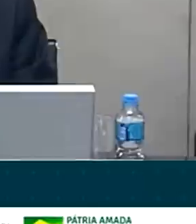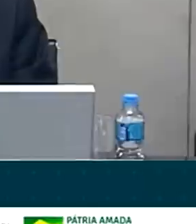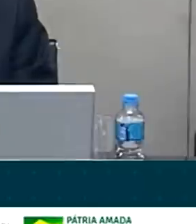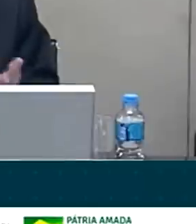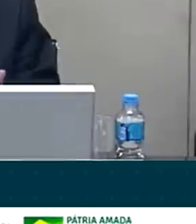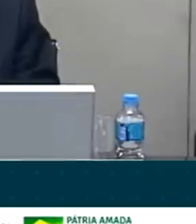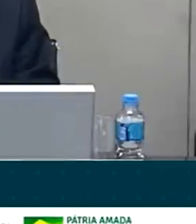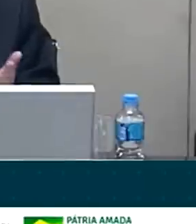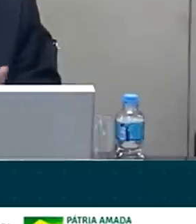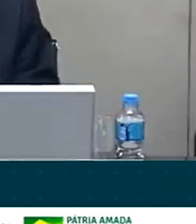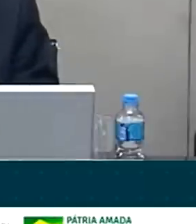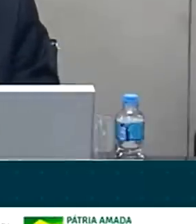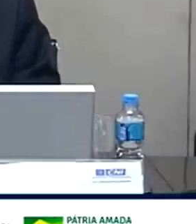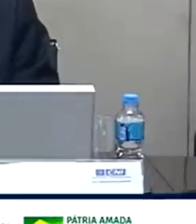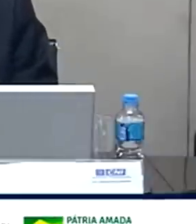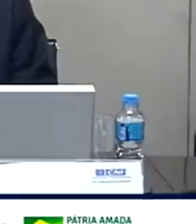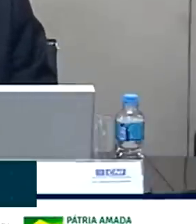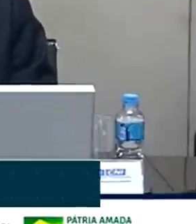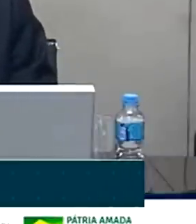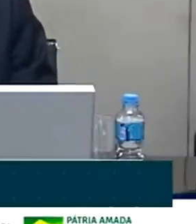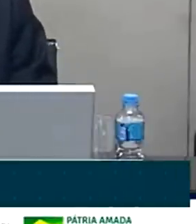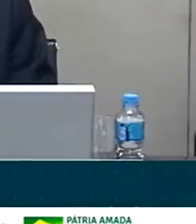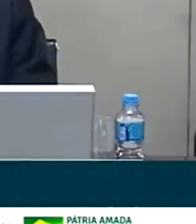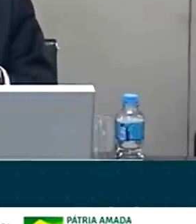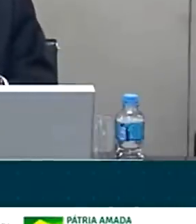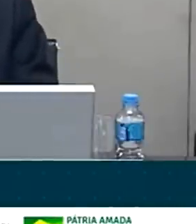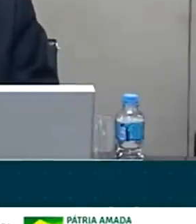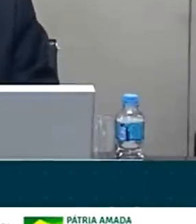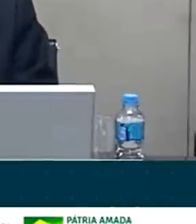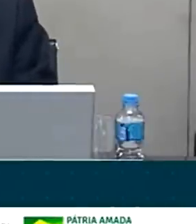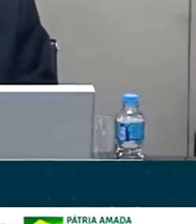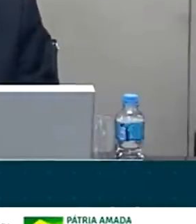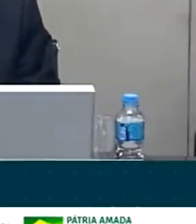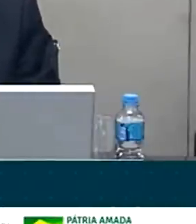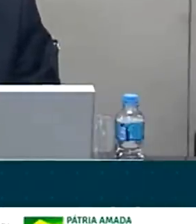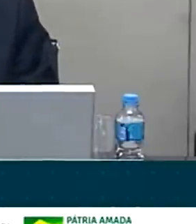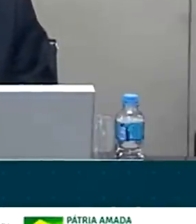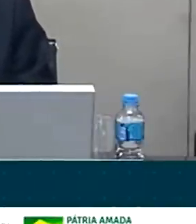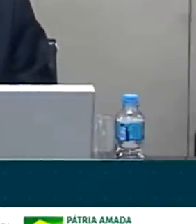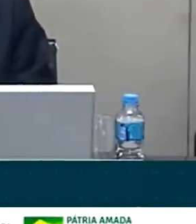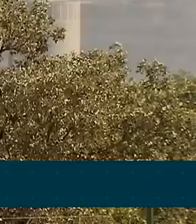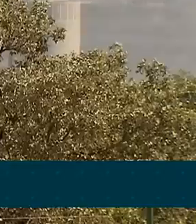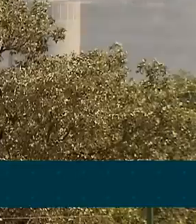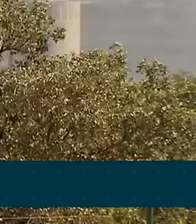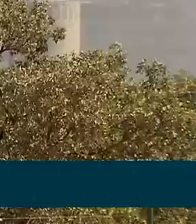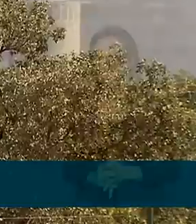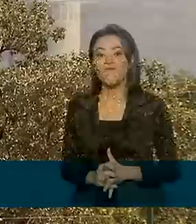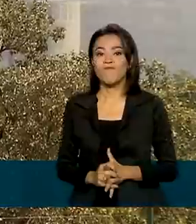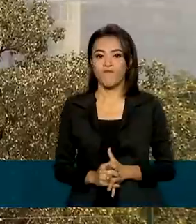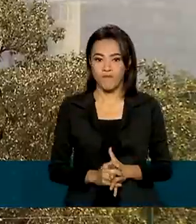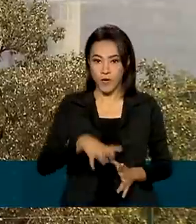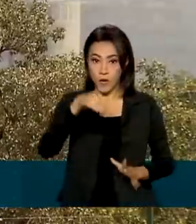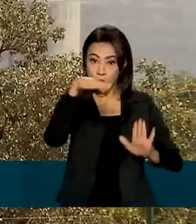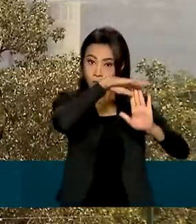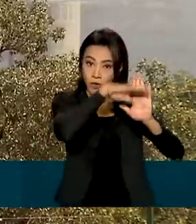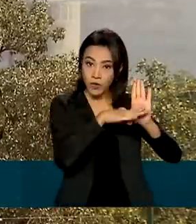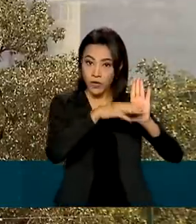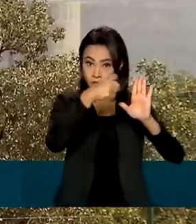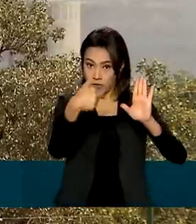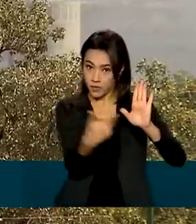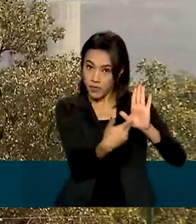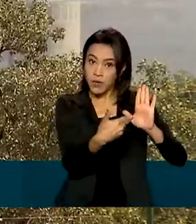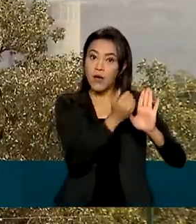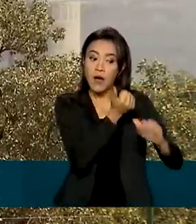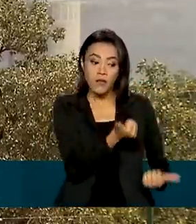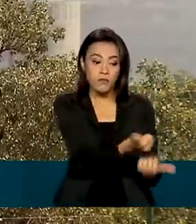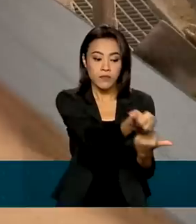Temos, em média, um aumento de produtividade no Brasil Mais hoje de 43%. O Brasil Mais foi criado para ajudar